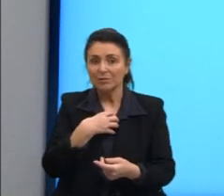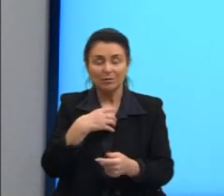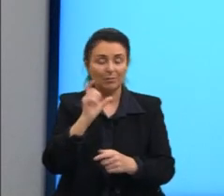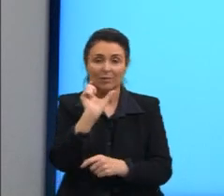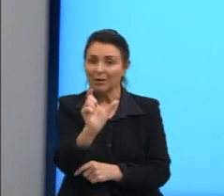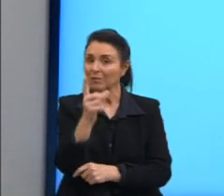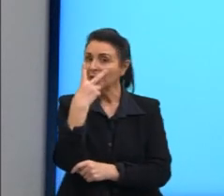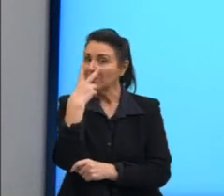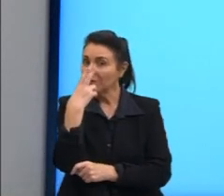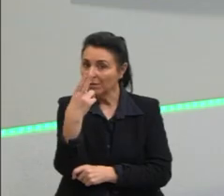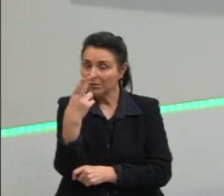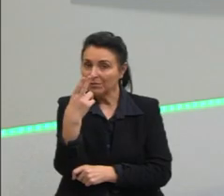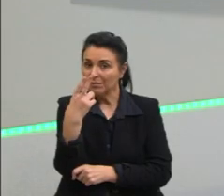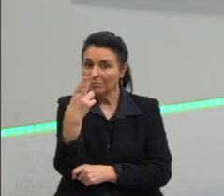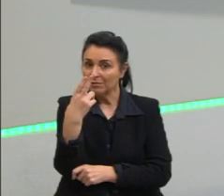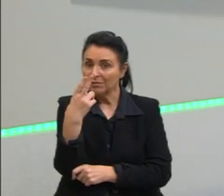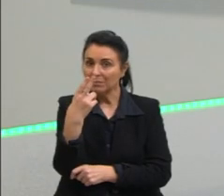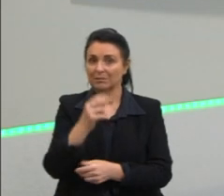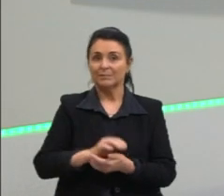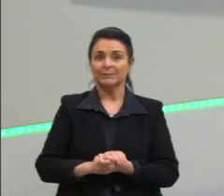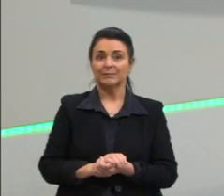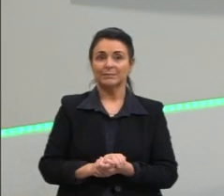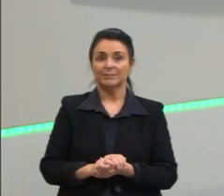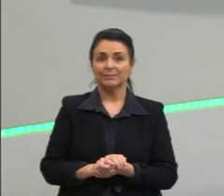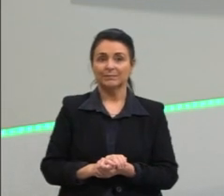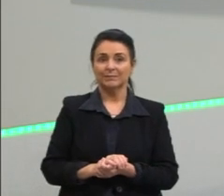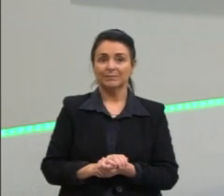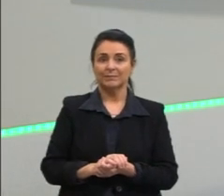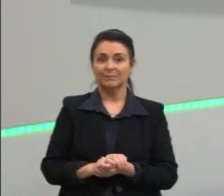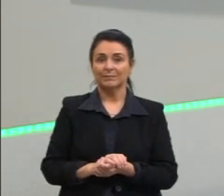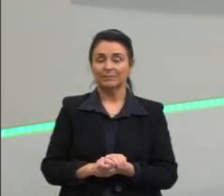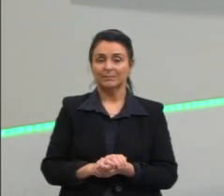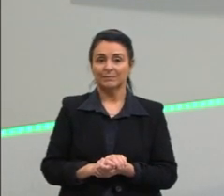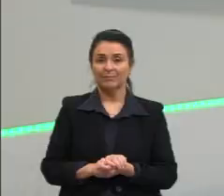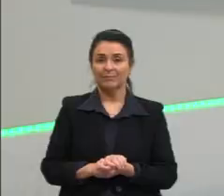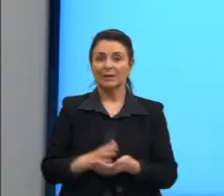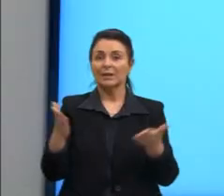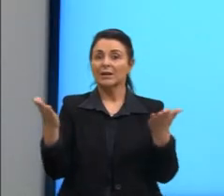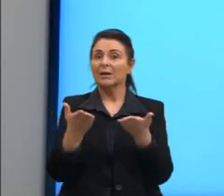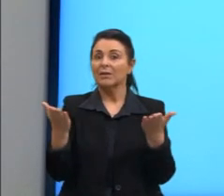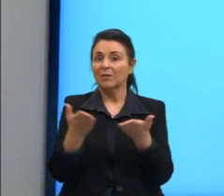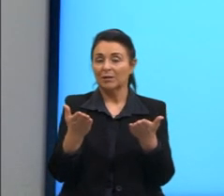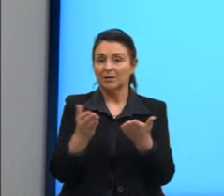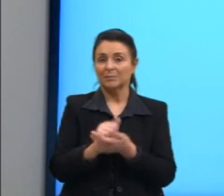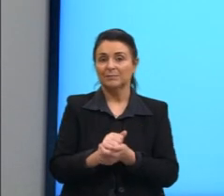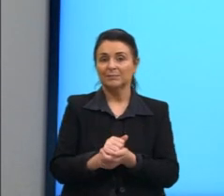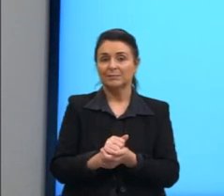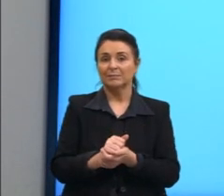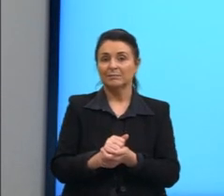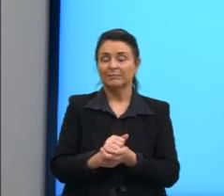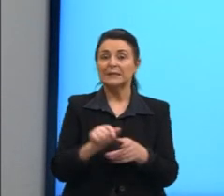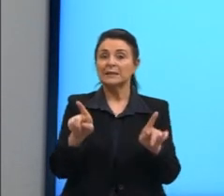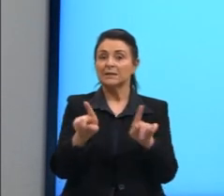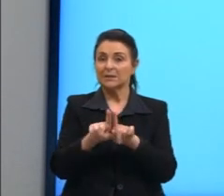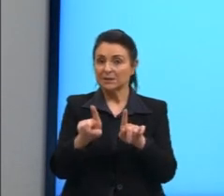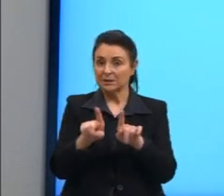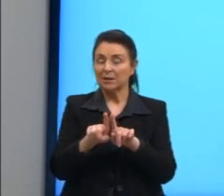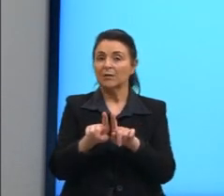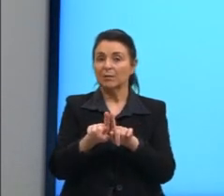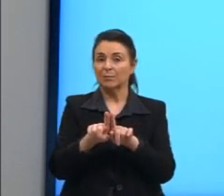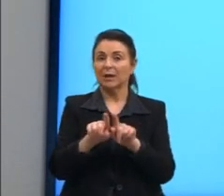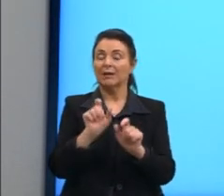a mesma situação. Certo? Muito bem. Além dos